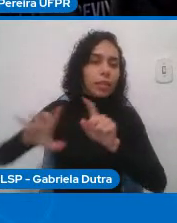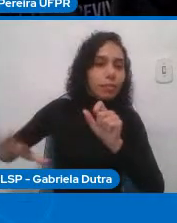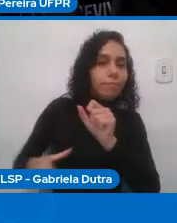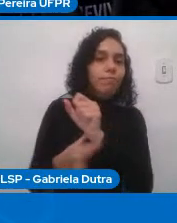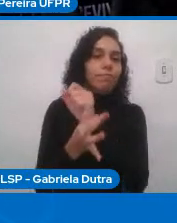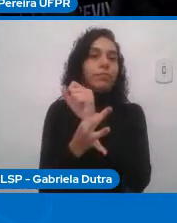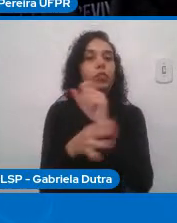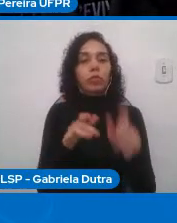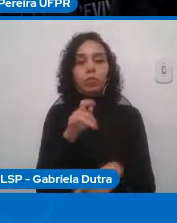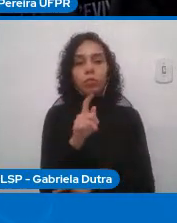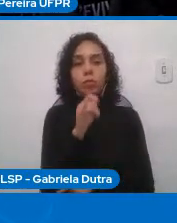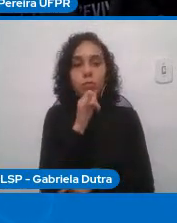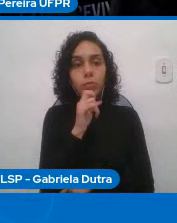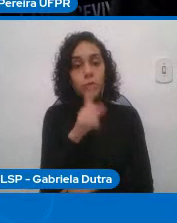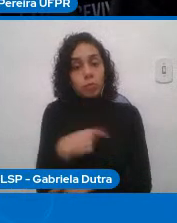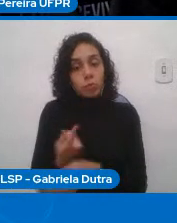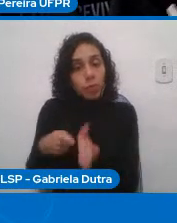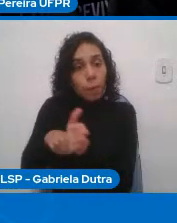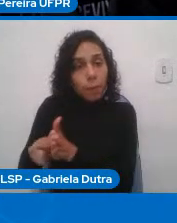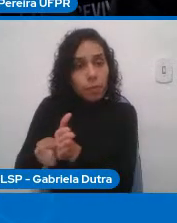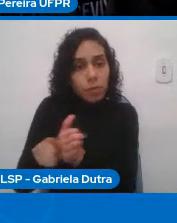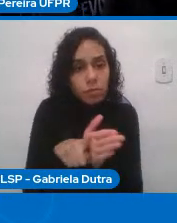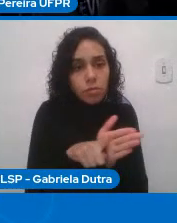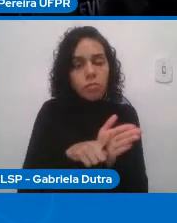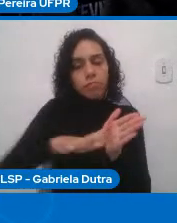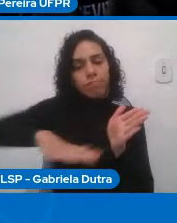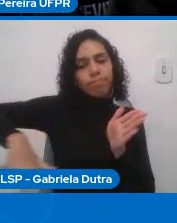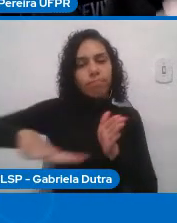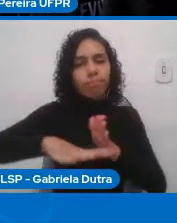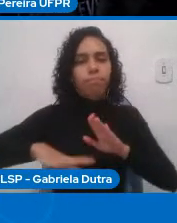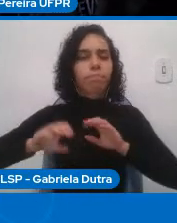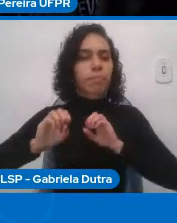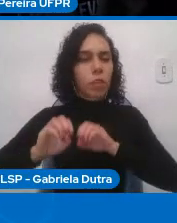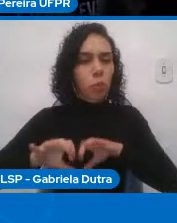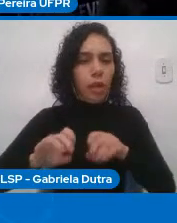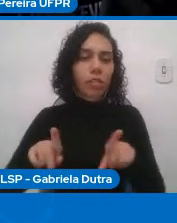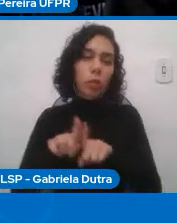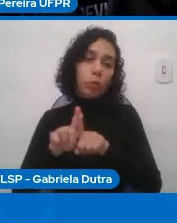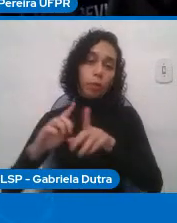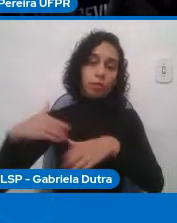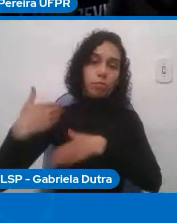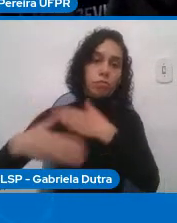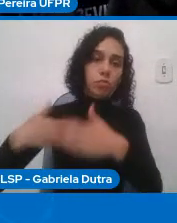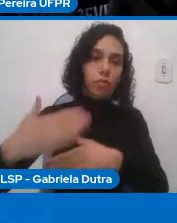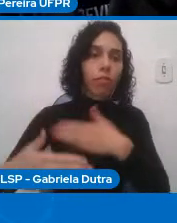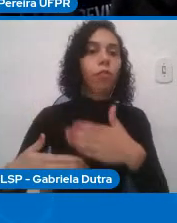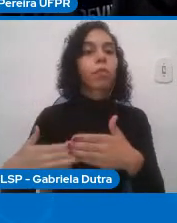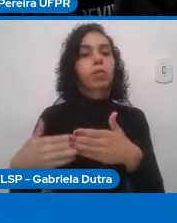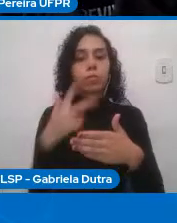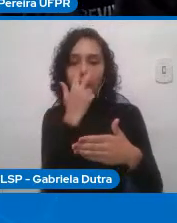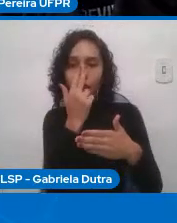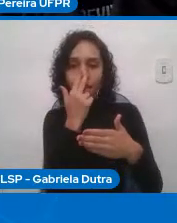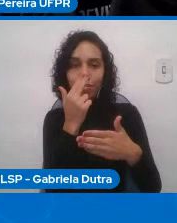pesquisa, de desenvolvimento, de educação, nos leve na direção, nos ajude a buscar.